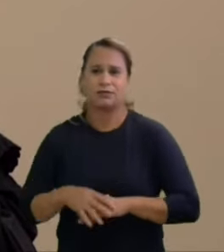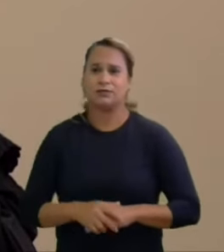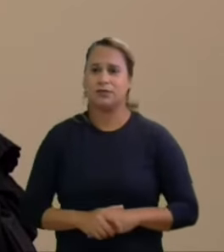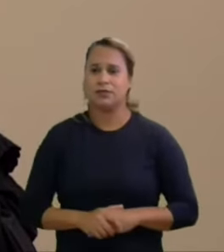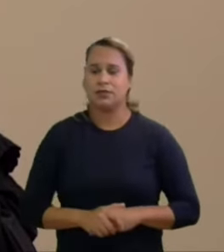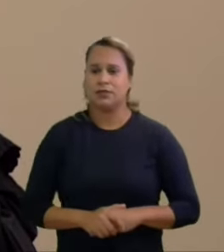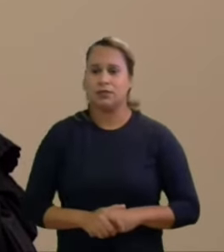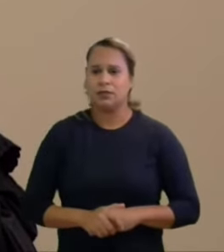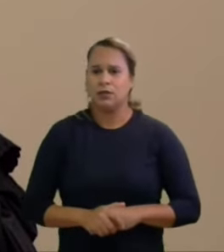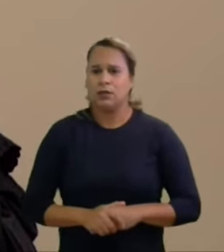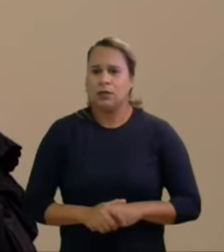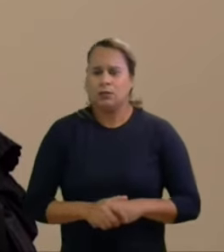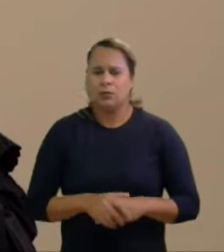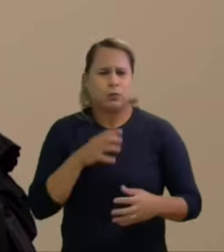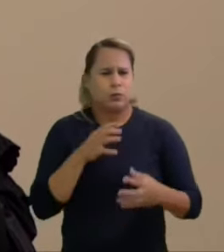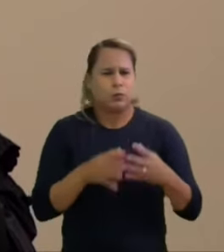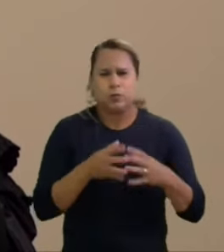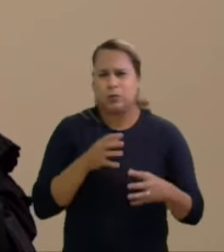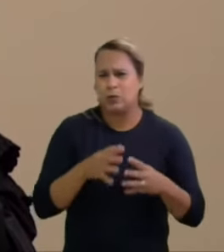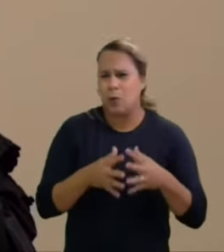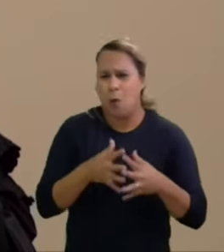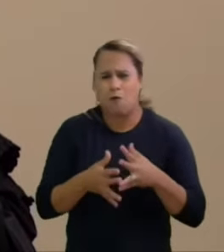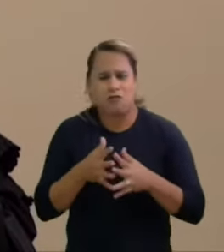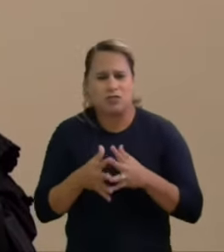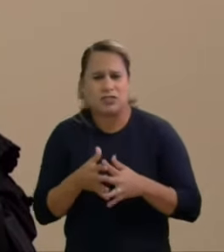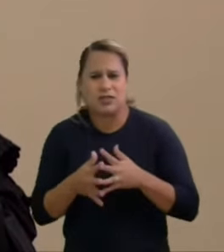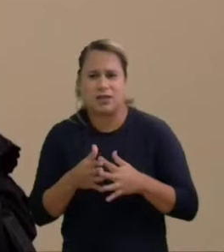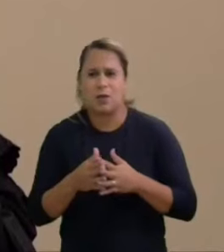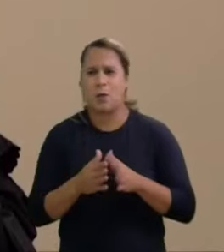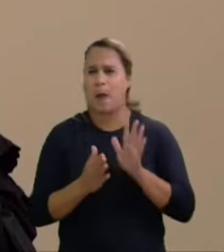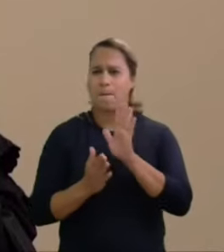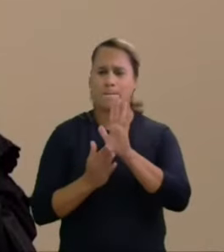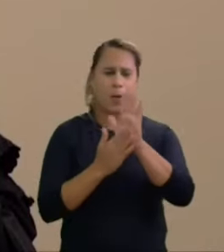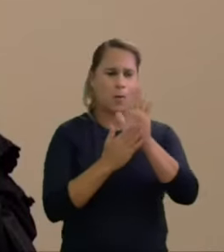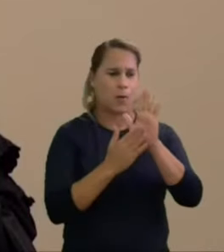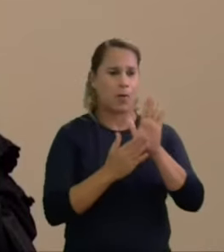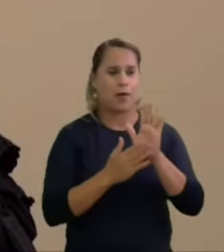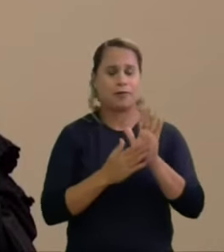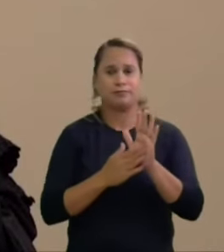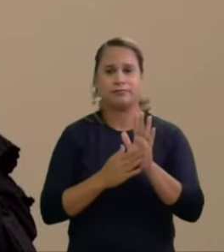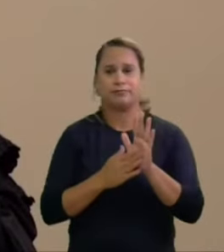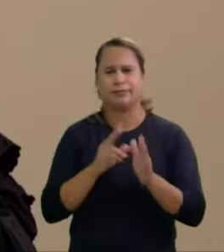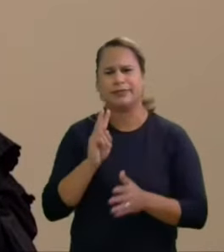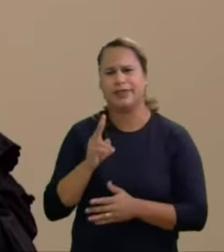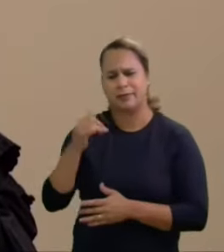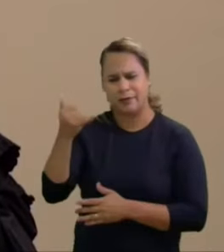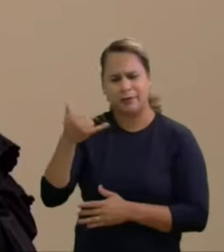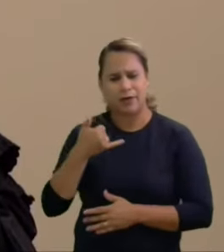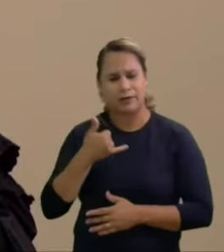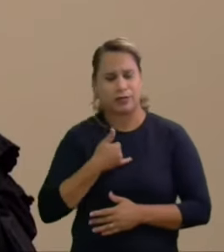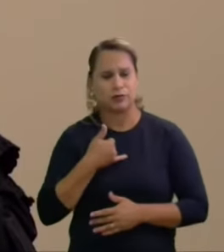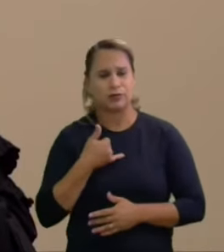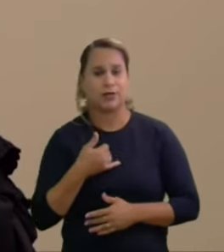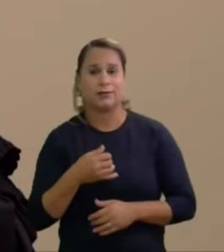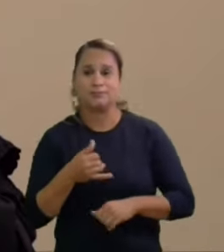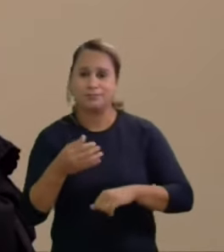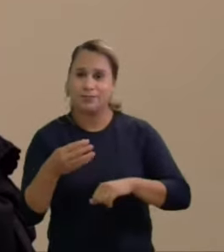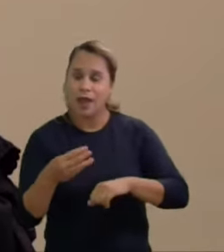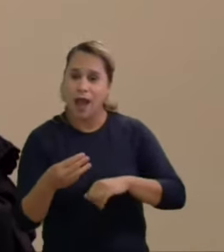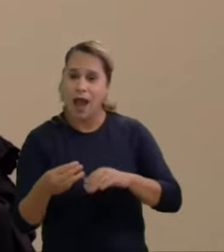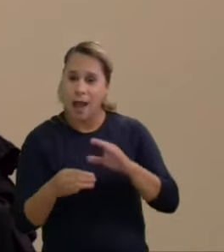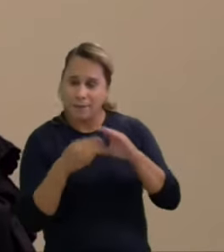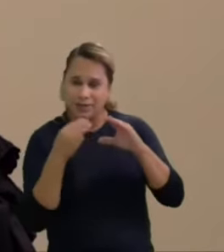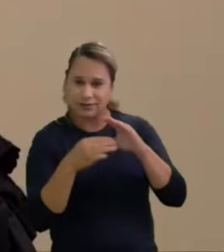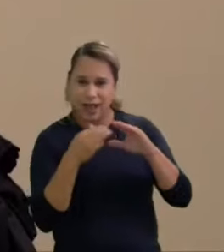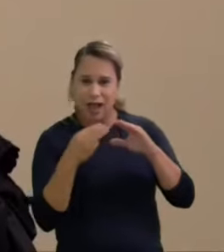vista a confusão de propósitos sempre me disseram que as mensagens que confundem os eleitores são as piores e os eleitores não